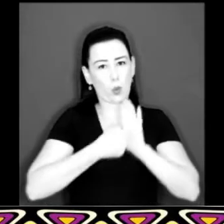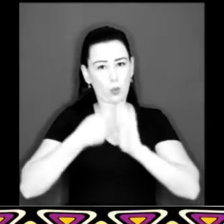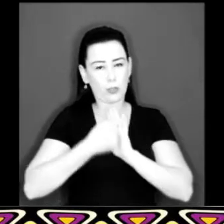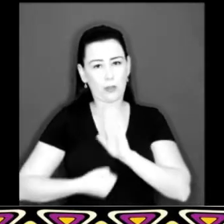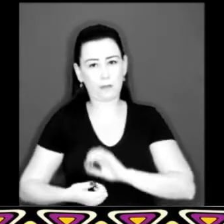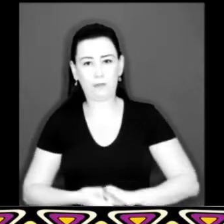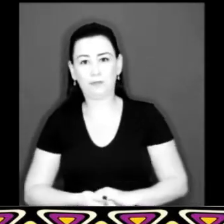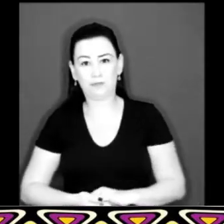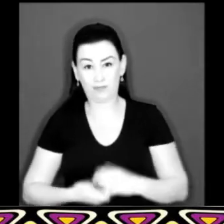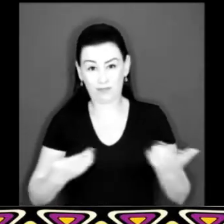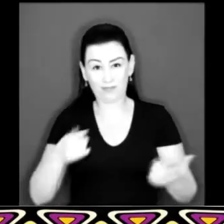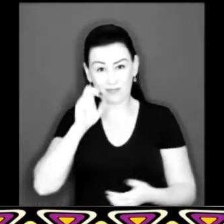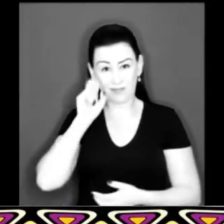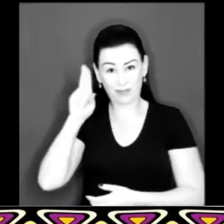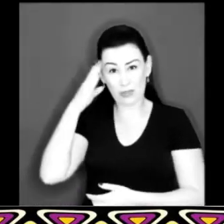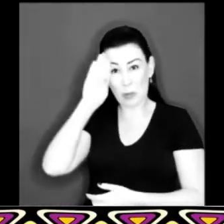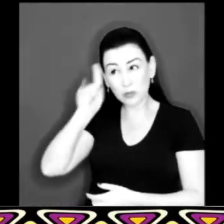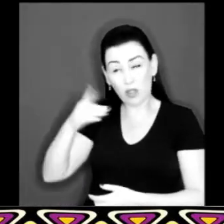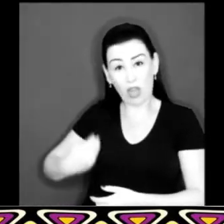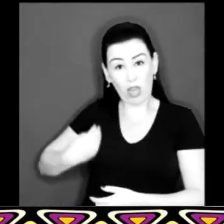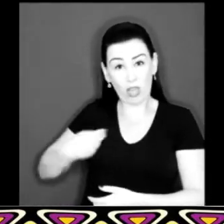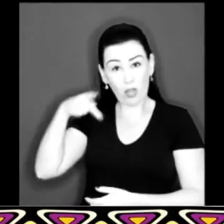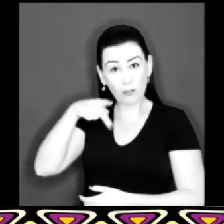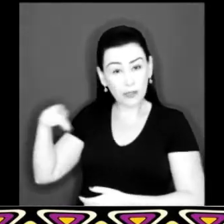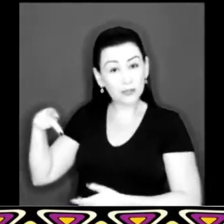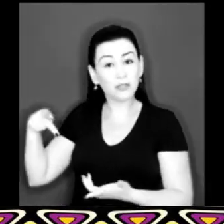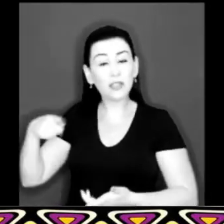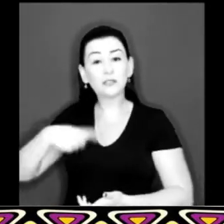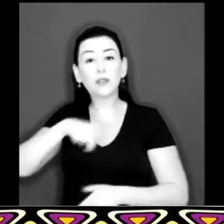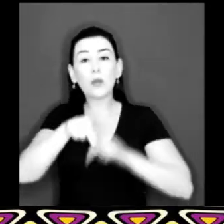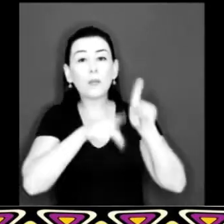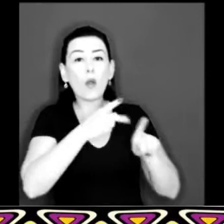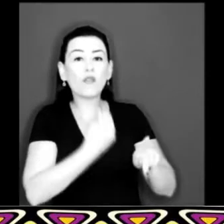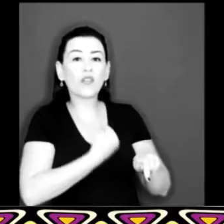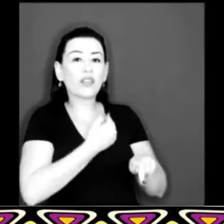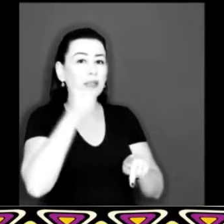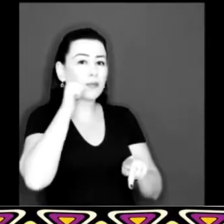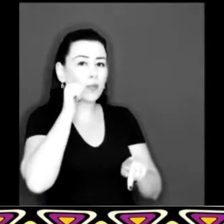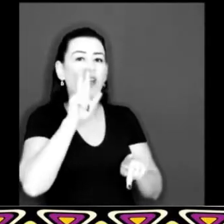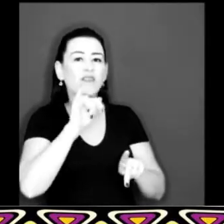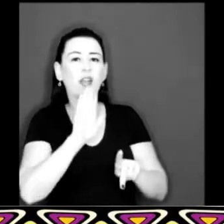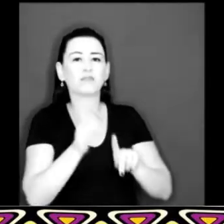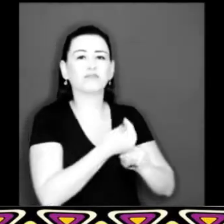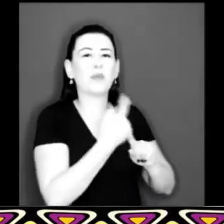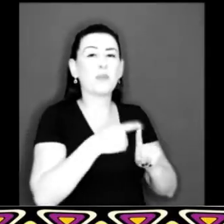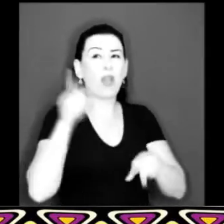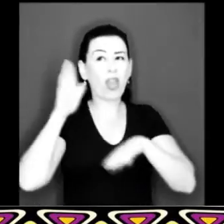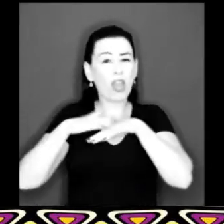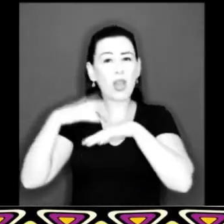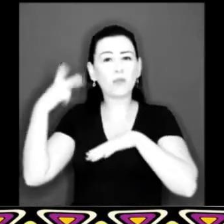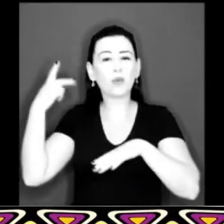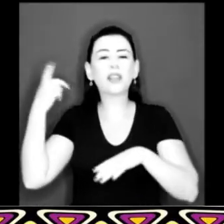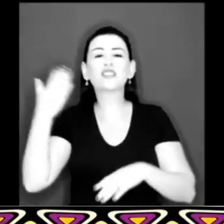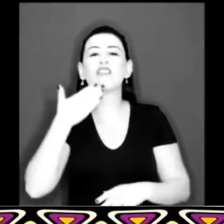Enquanto Bolsonaro estiver no poder Vidas de brasileiras Continuarão a ser extintas Pela necropolítica Pela